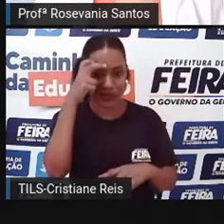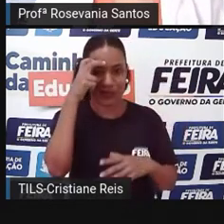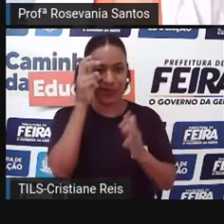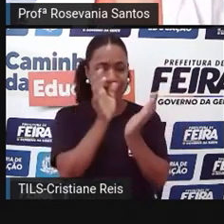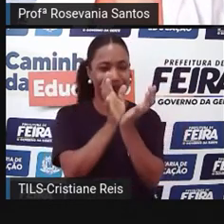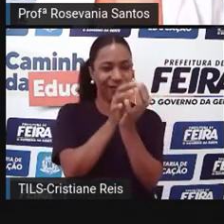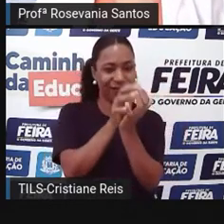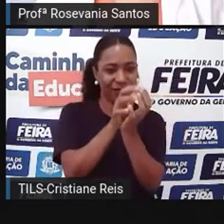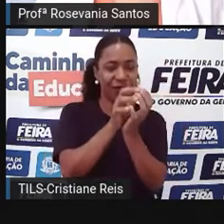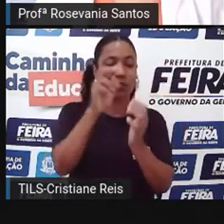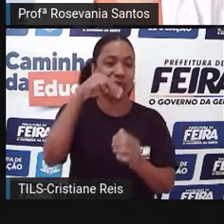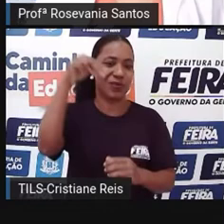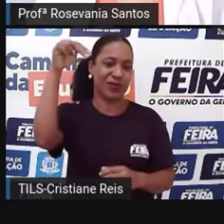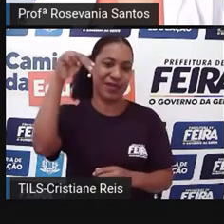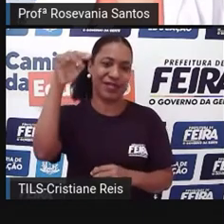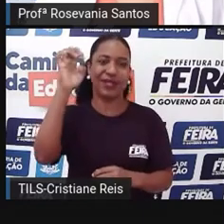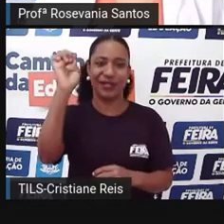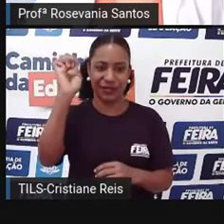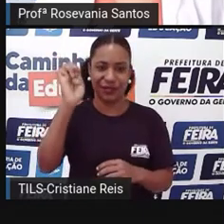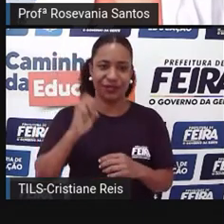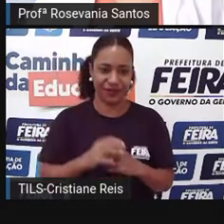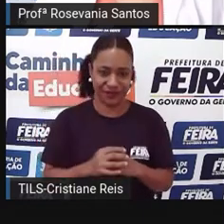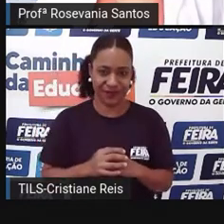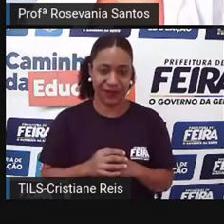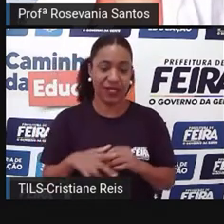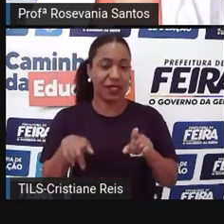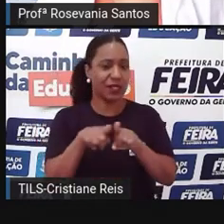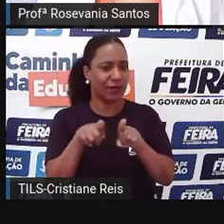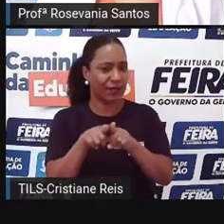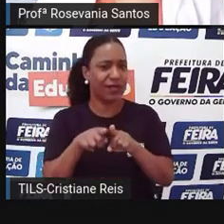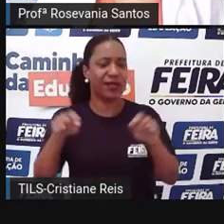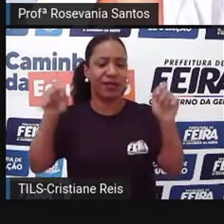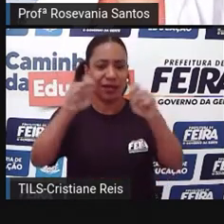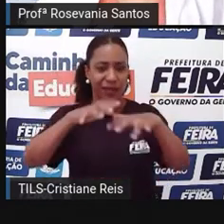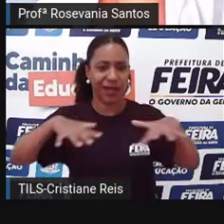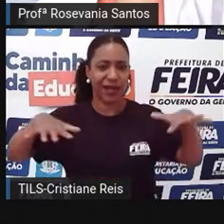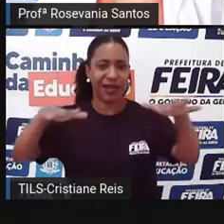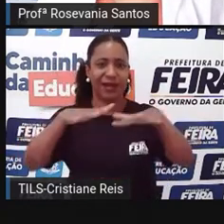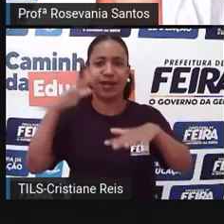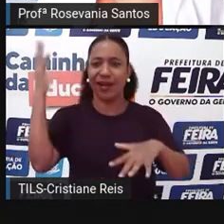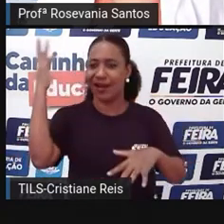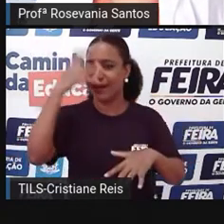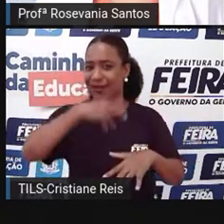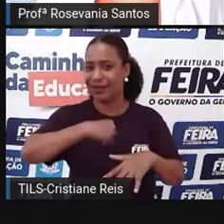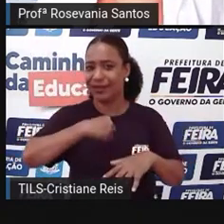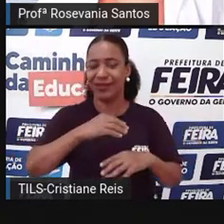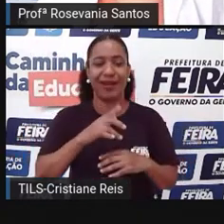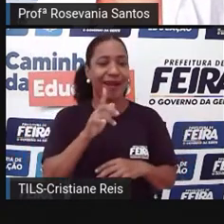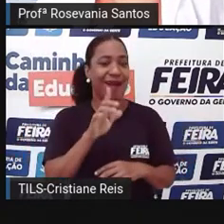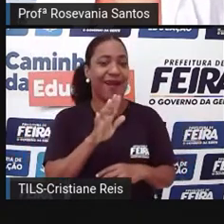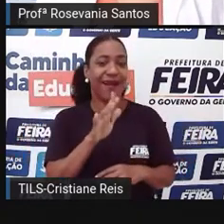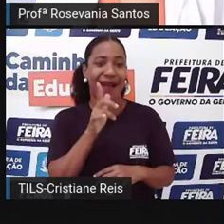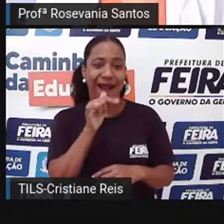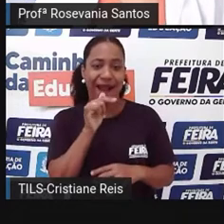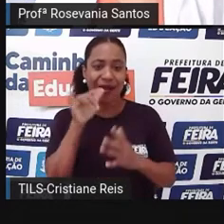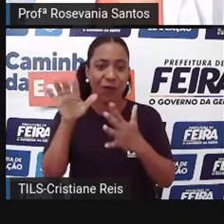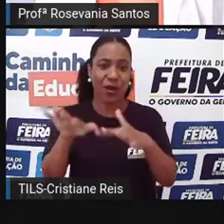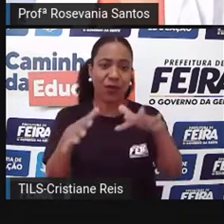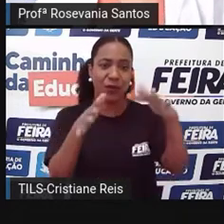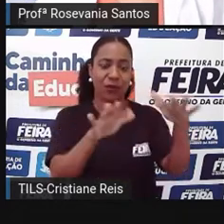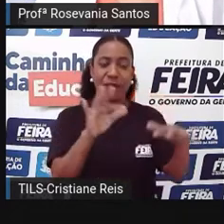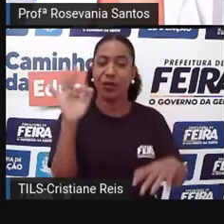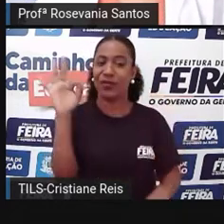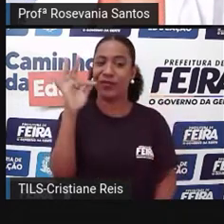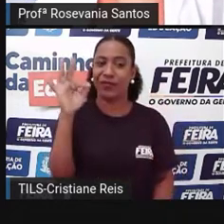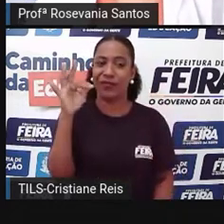na região nordeste, e nós temos também áreas belíssimas, olha a cor dessa água, gente, de Fernando de Noronha. Então,